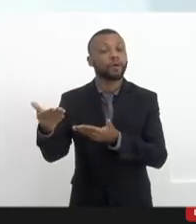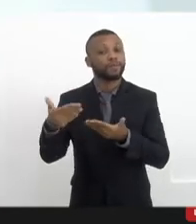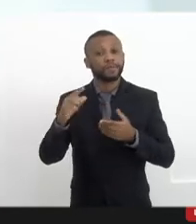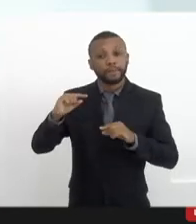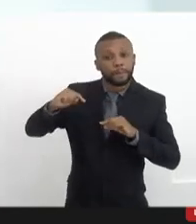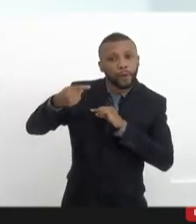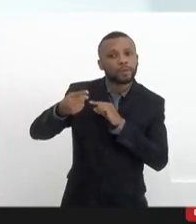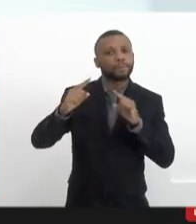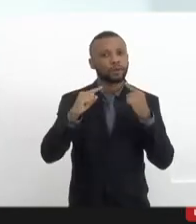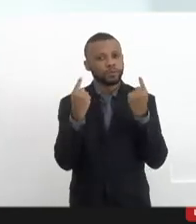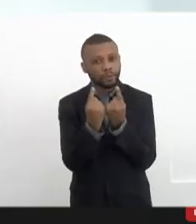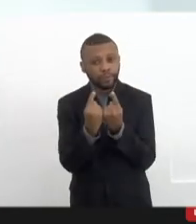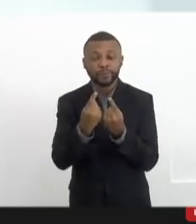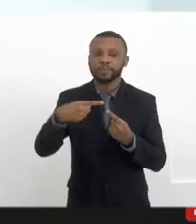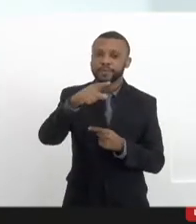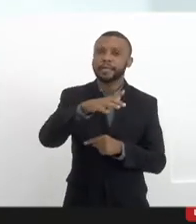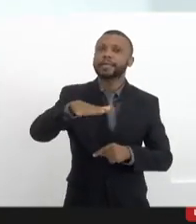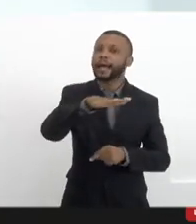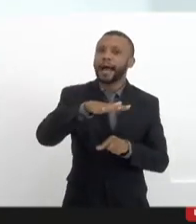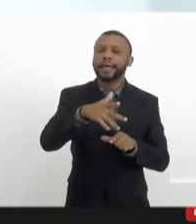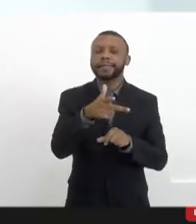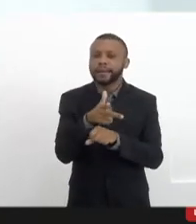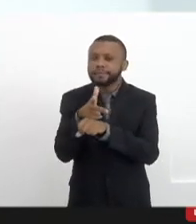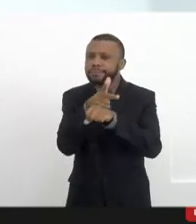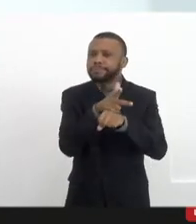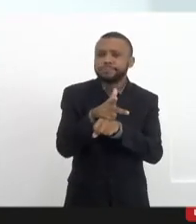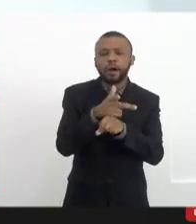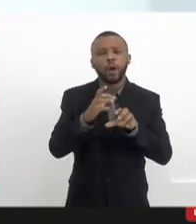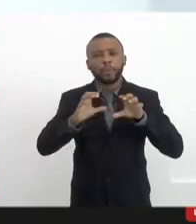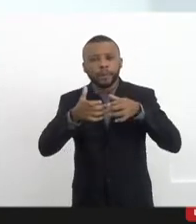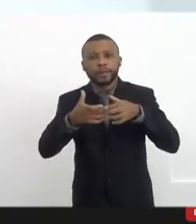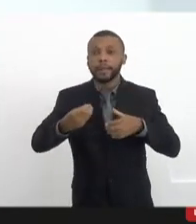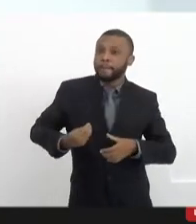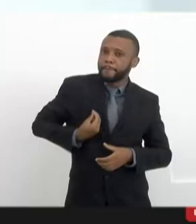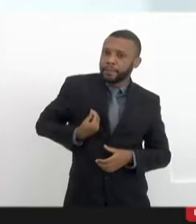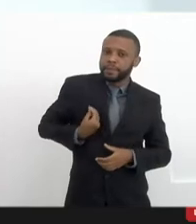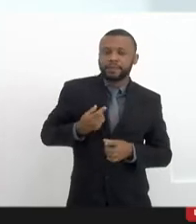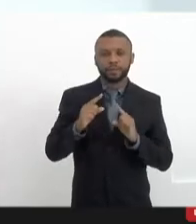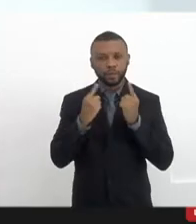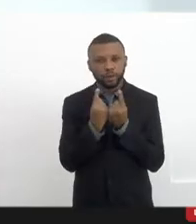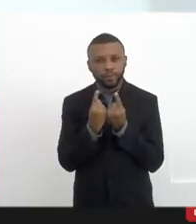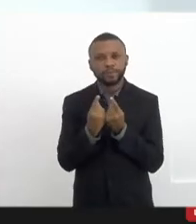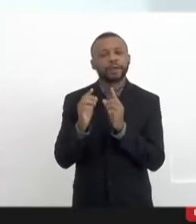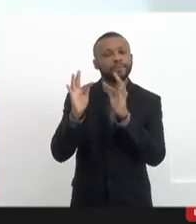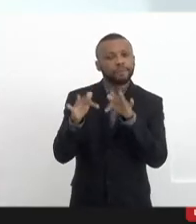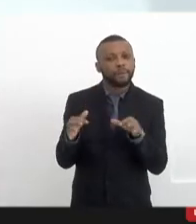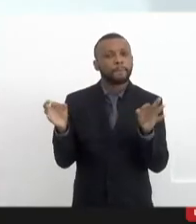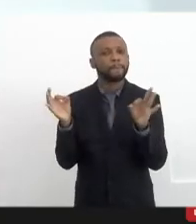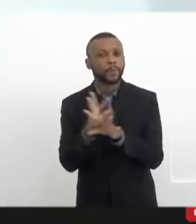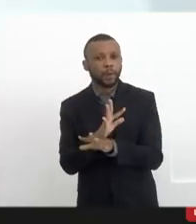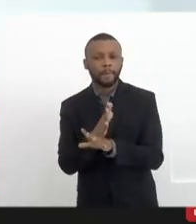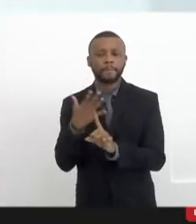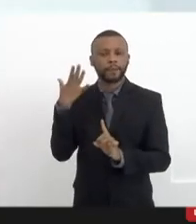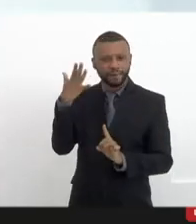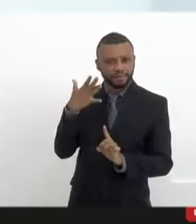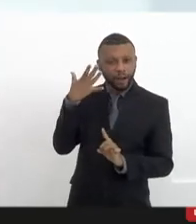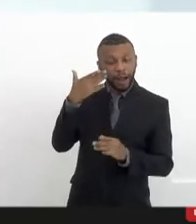para todo mundo que é de mídias comunitárias que está presente aqui nessa reunião. Termino aqui a fala e agradeço